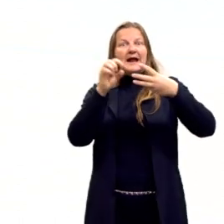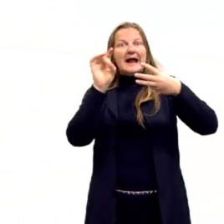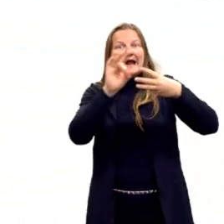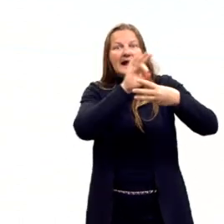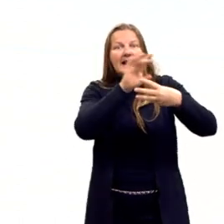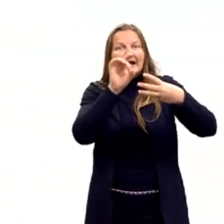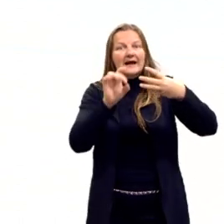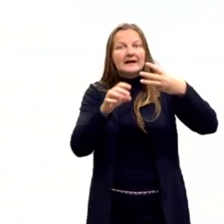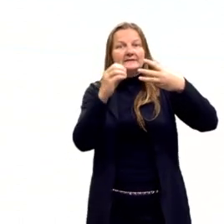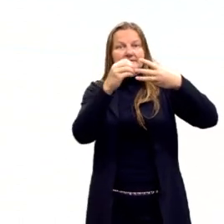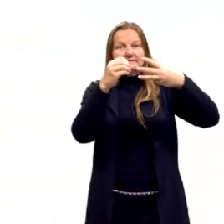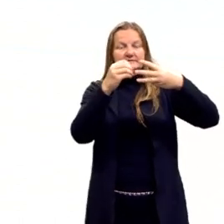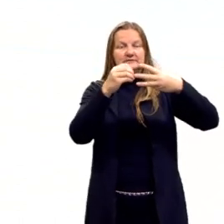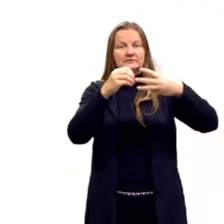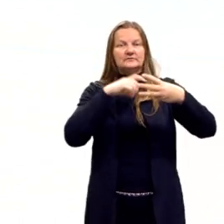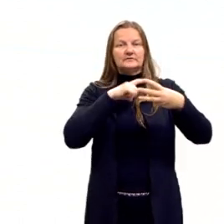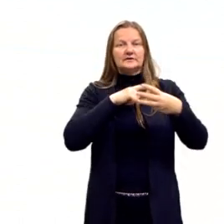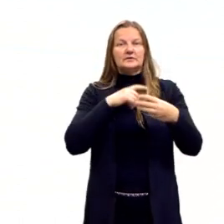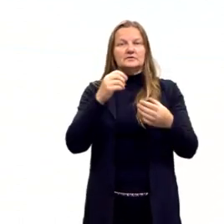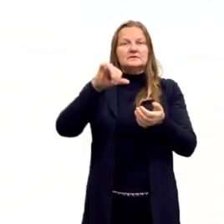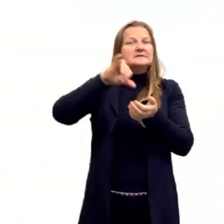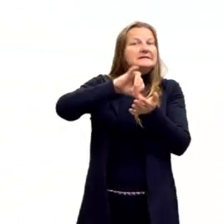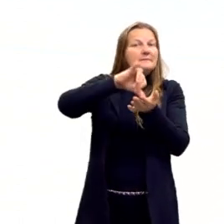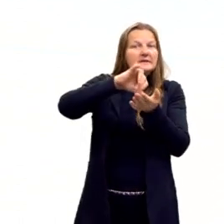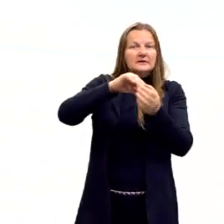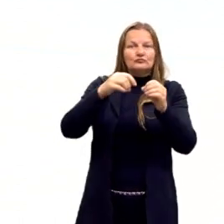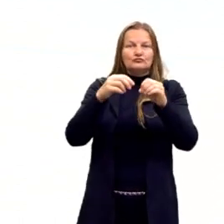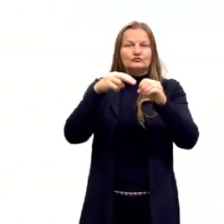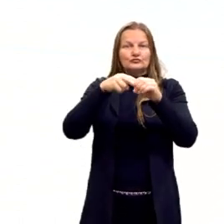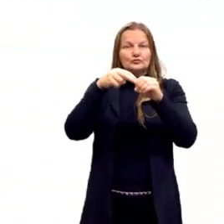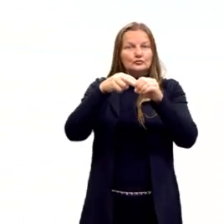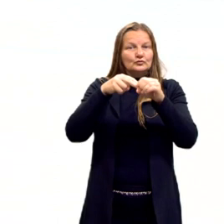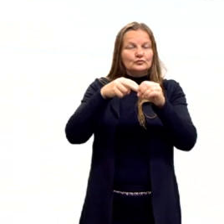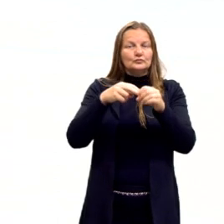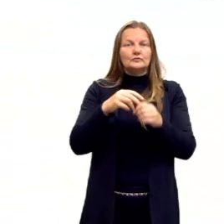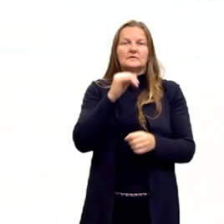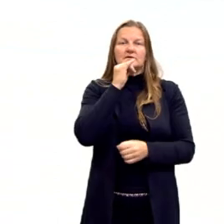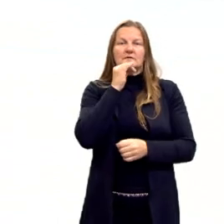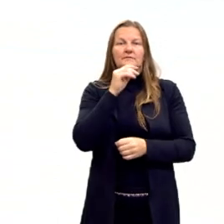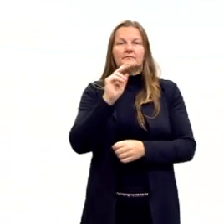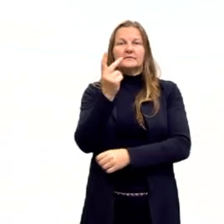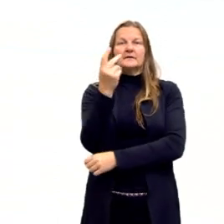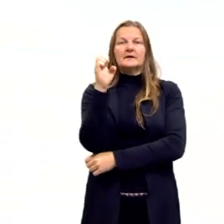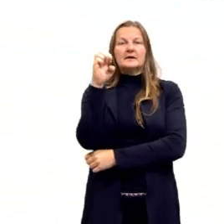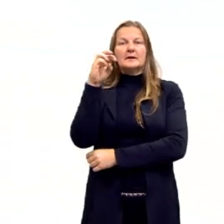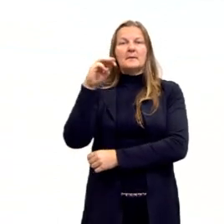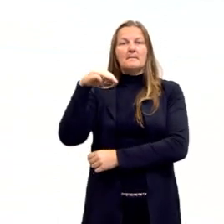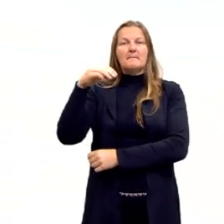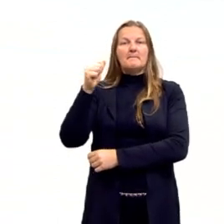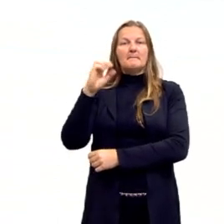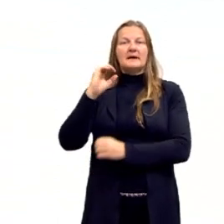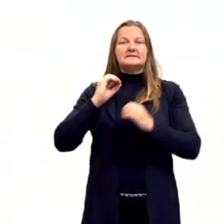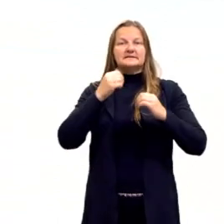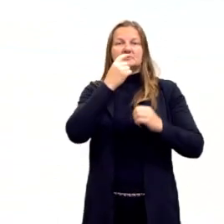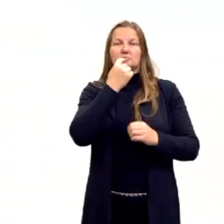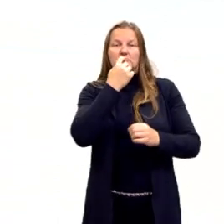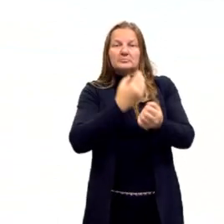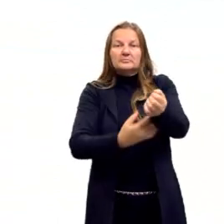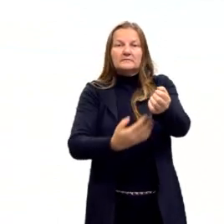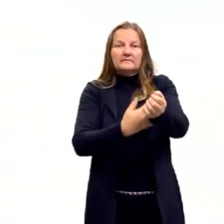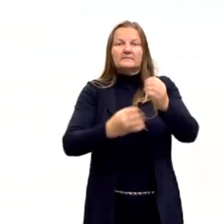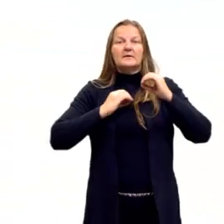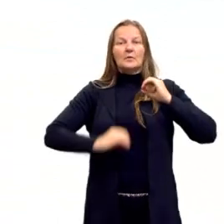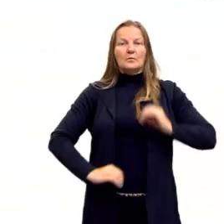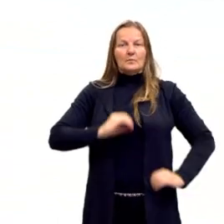vai haver um núcleo. Claro que com exceções, Por exemplo, as hemácias, elas geralmente não têm, elas não vão